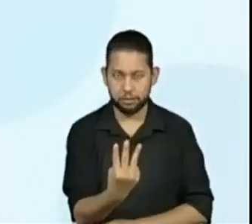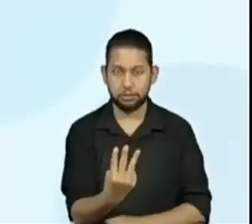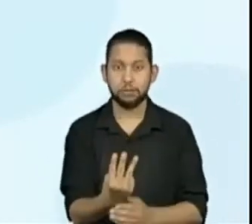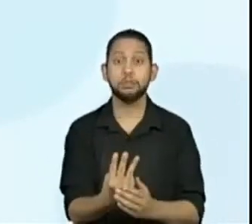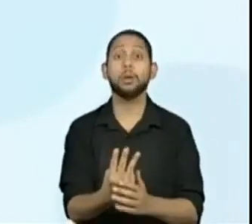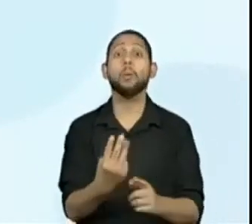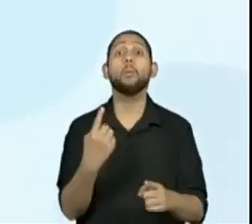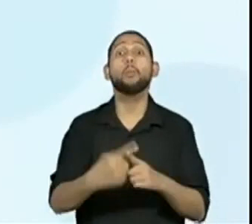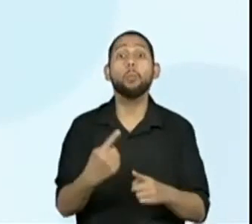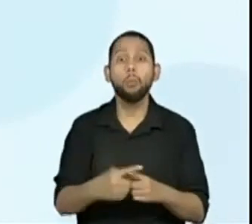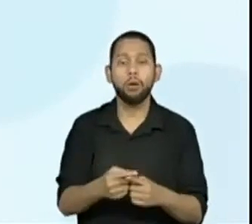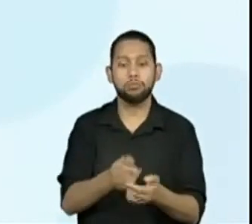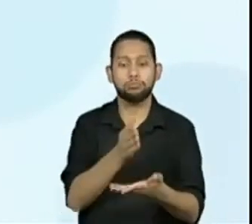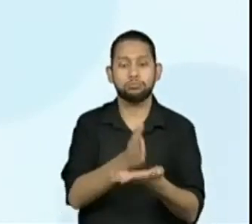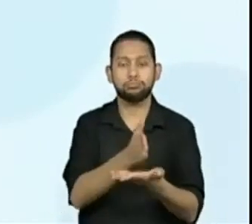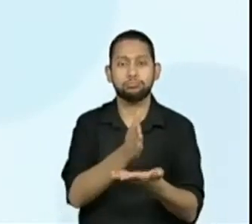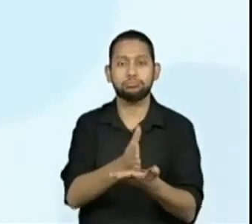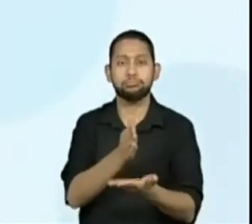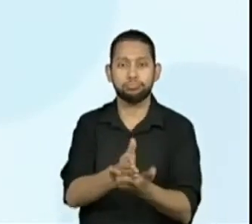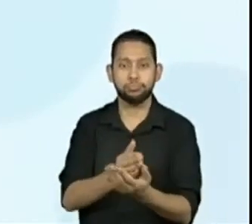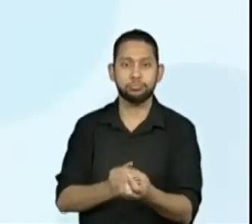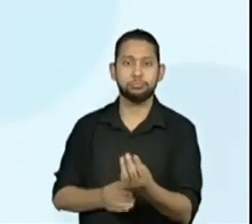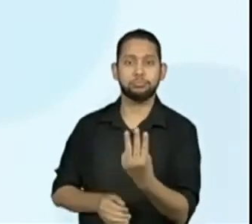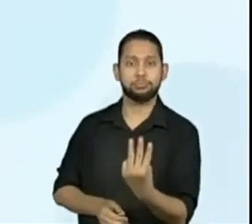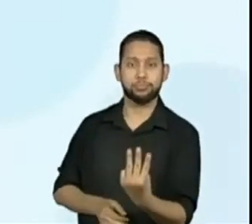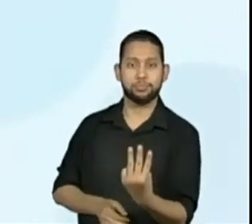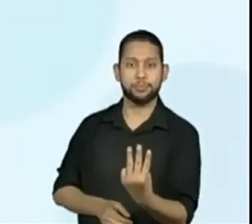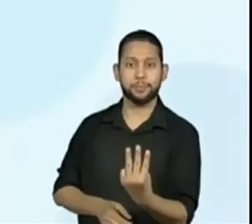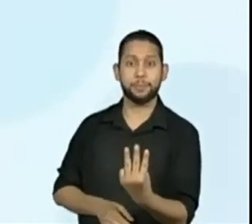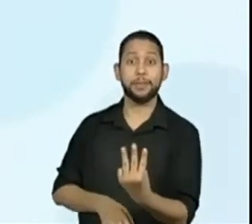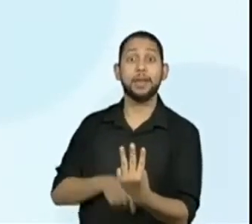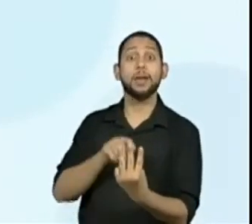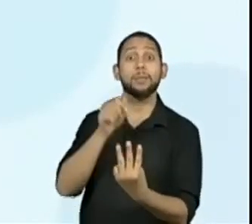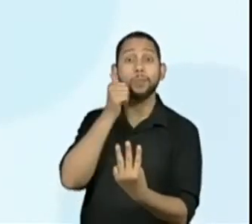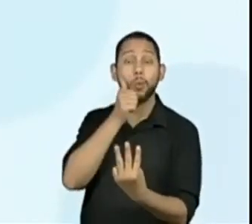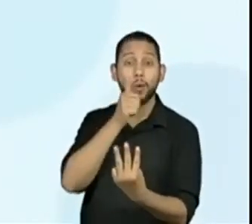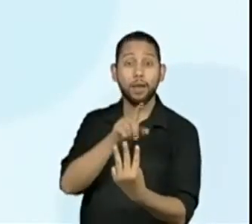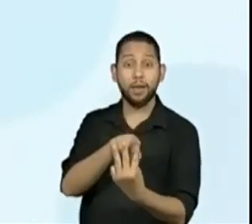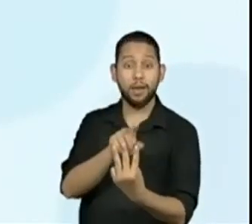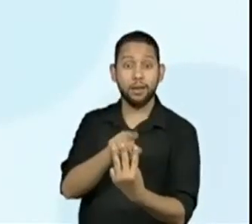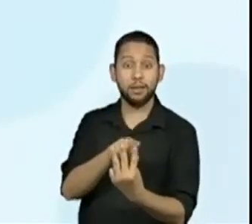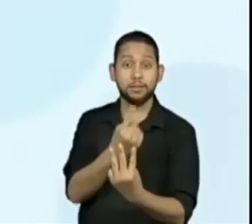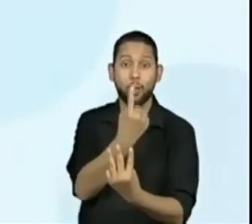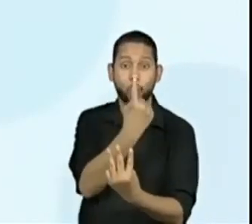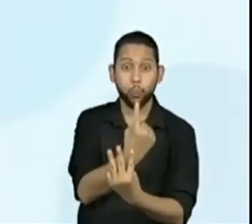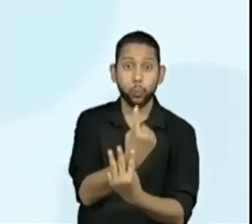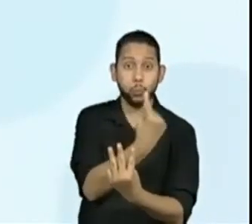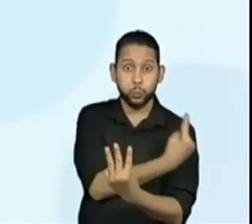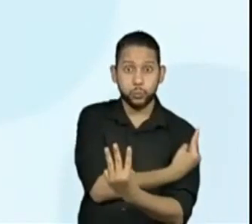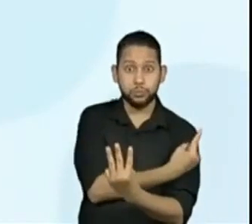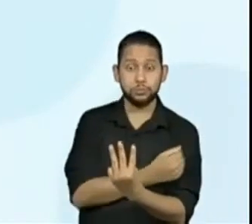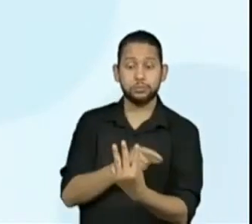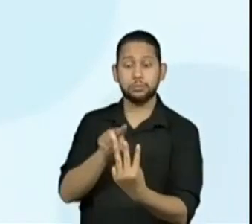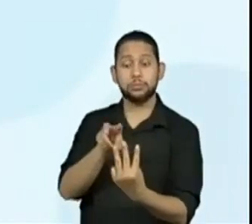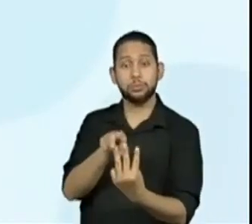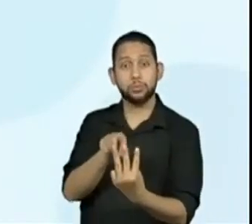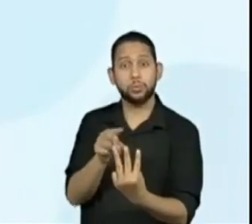Solange e uma para a Maura. Vamos ver isso na prática, como é que vai ficar? Então, vamos lá.